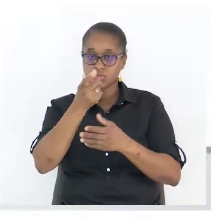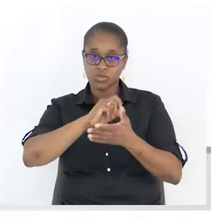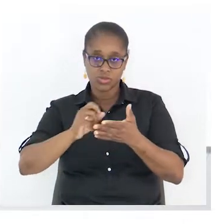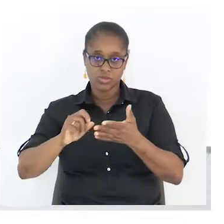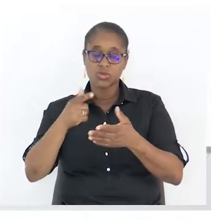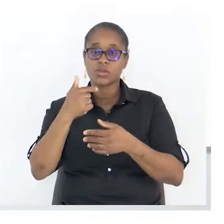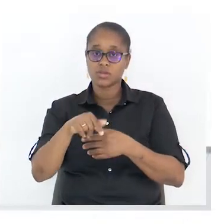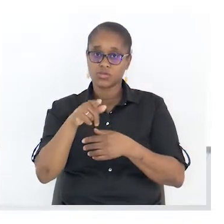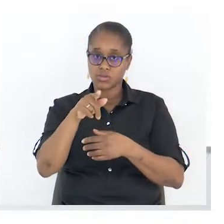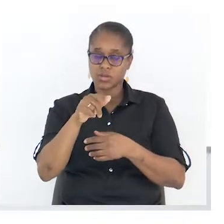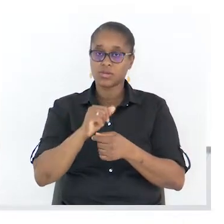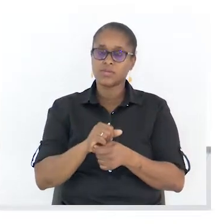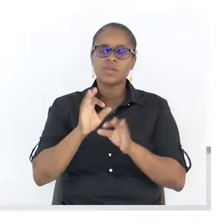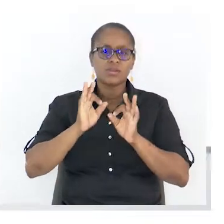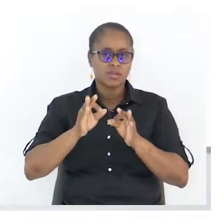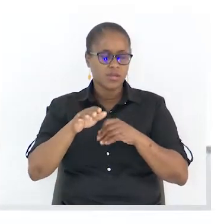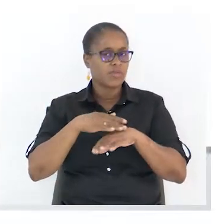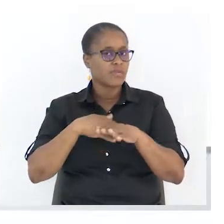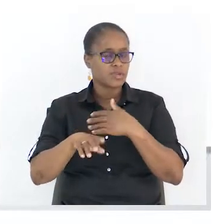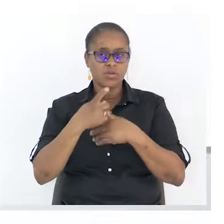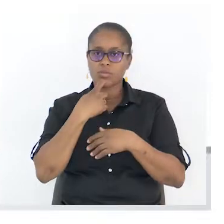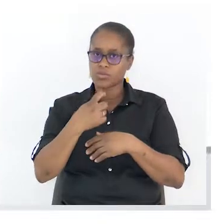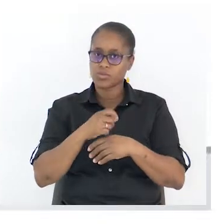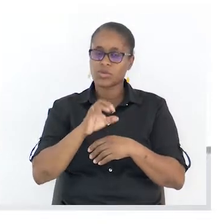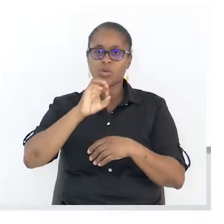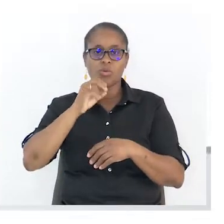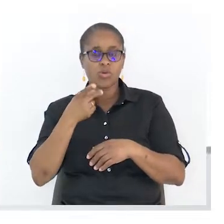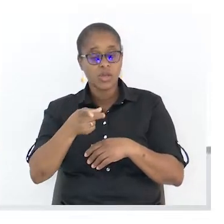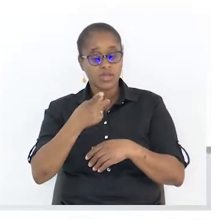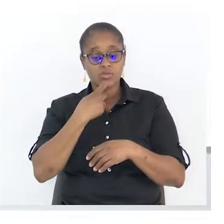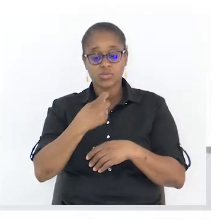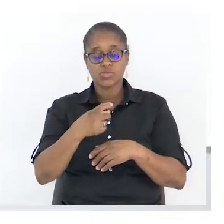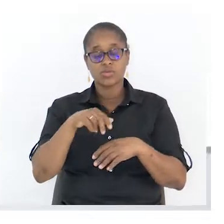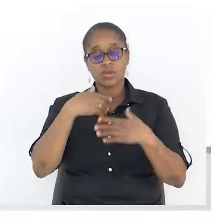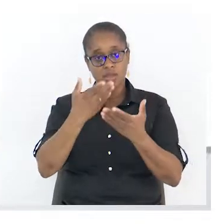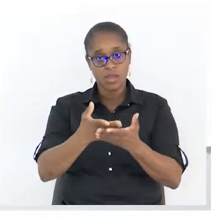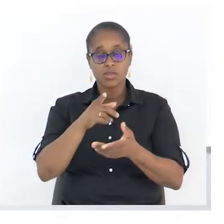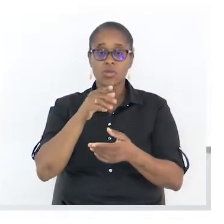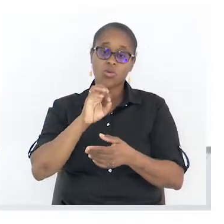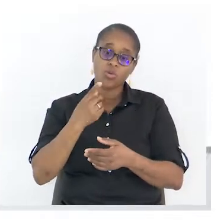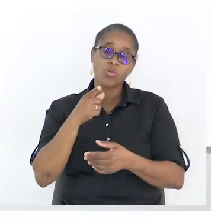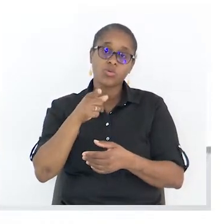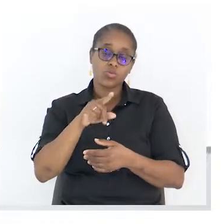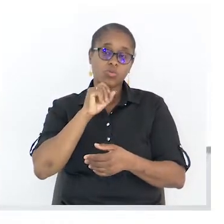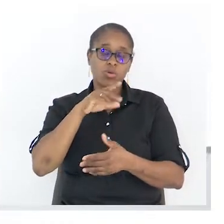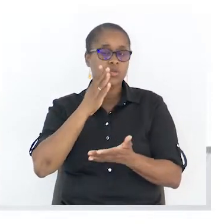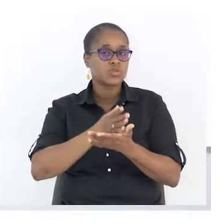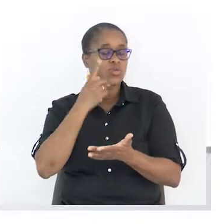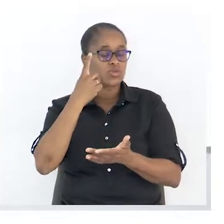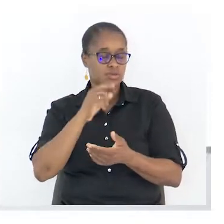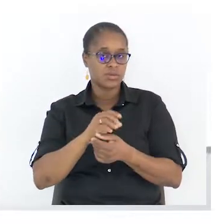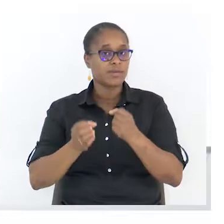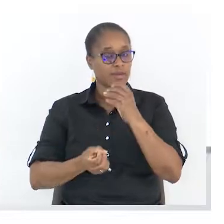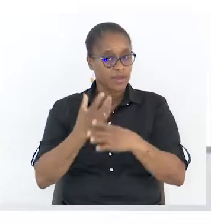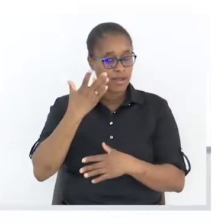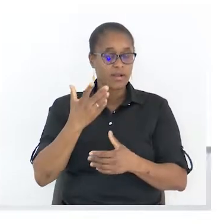que fazer algumas perguntinhas. Ou essas perguntinhas são dadas, ou tu podes sozinho, sozinha, criá-las. Então,